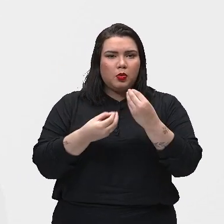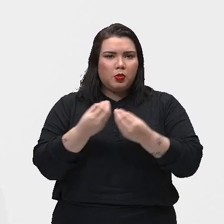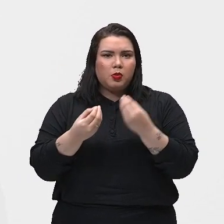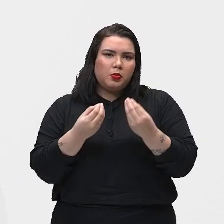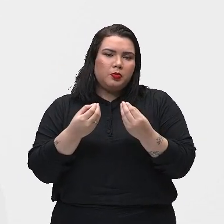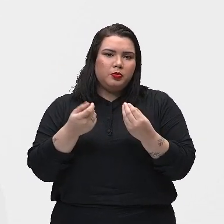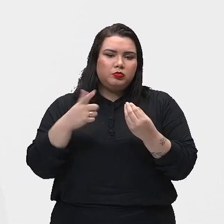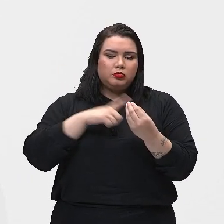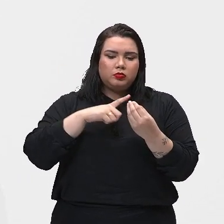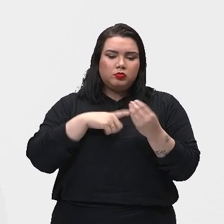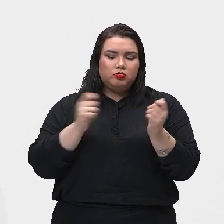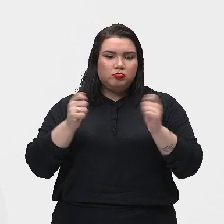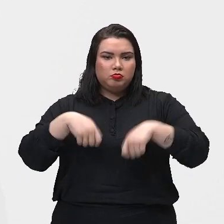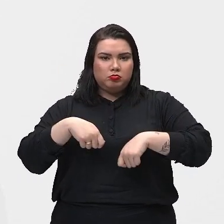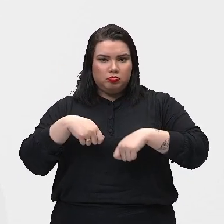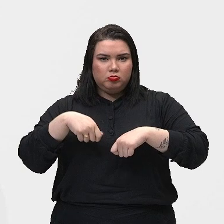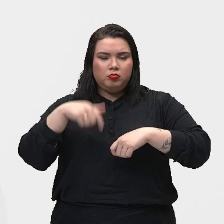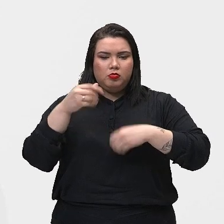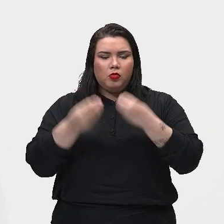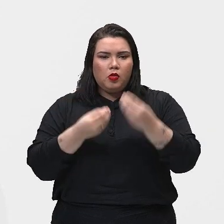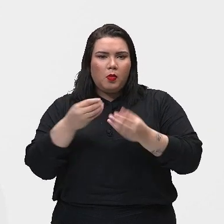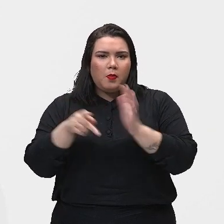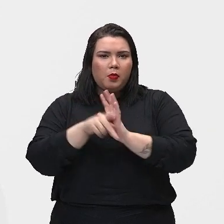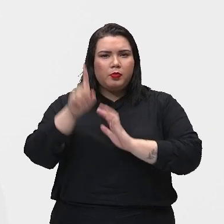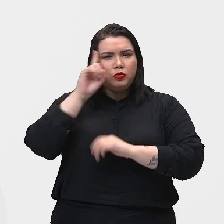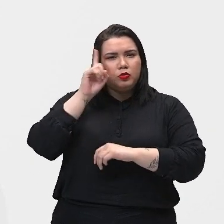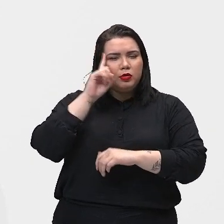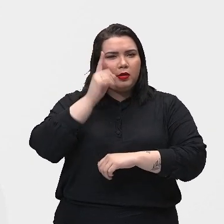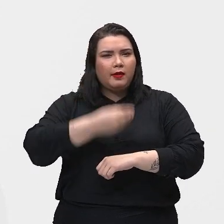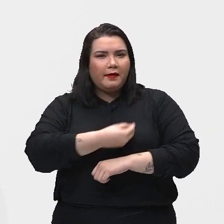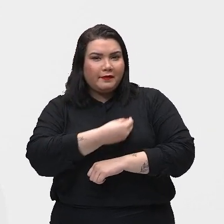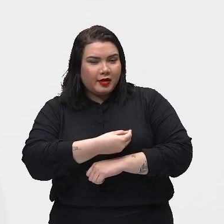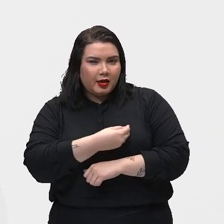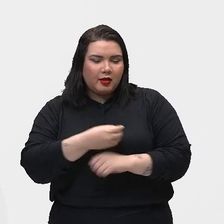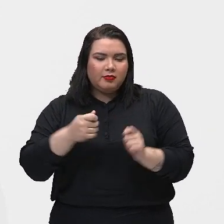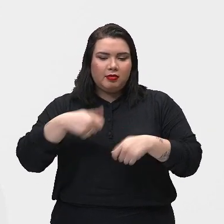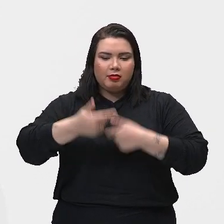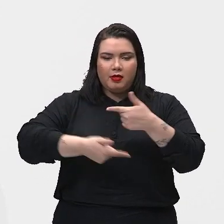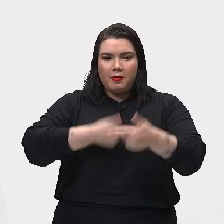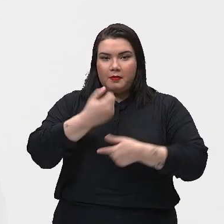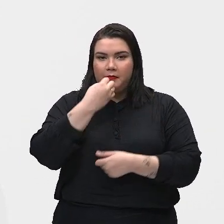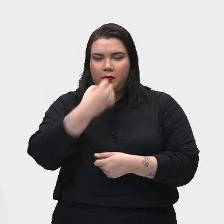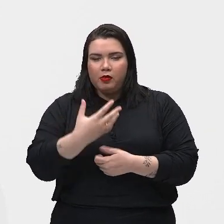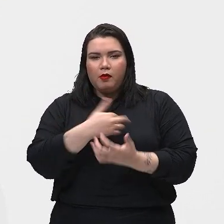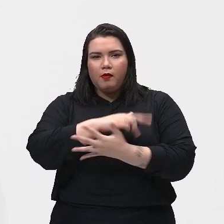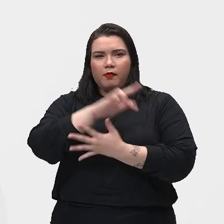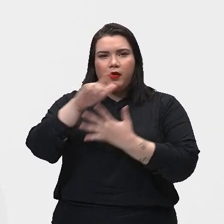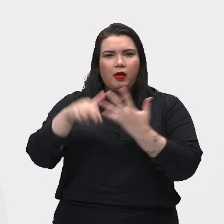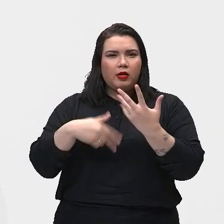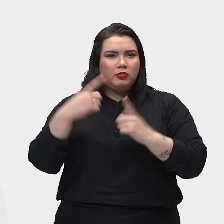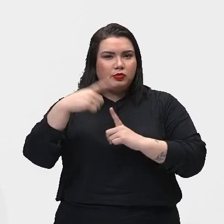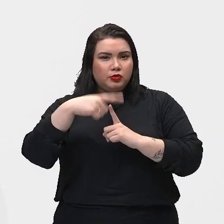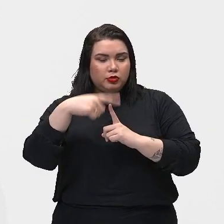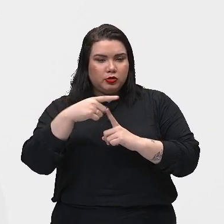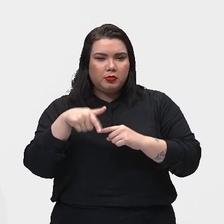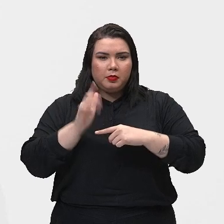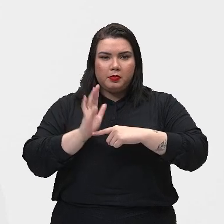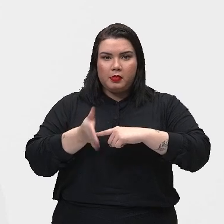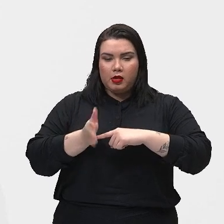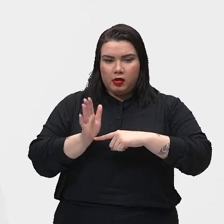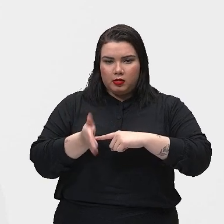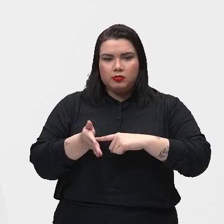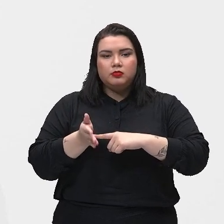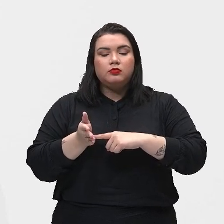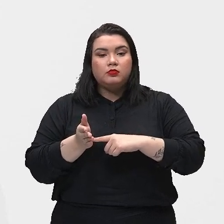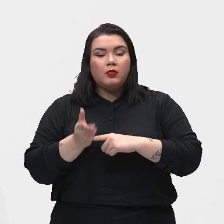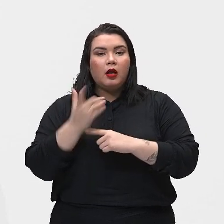possamos exercer as atividades do dia a dia, tá bom? Então, a ideia de uma máquina simples foi criada